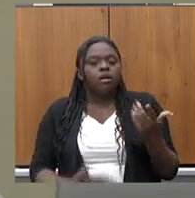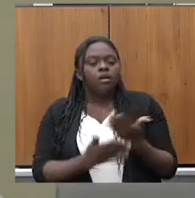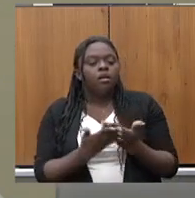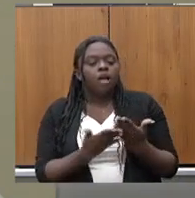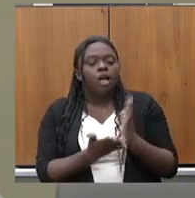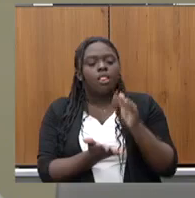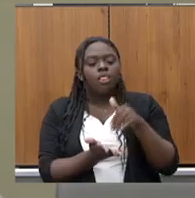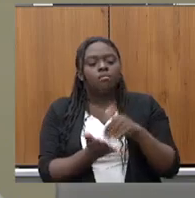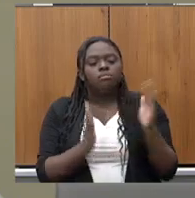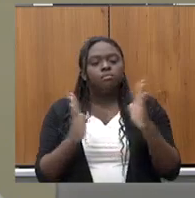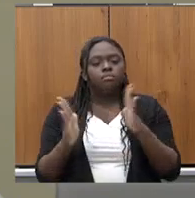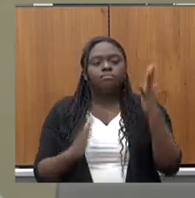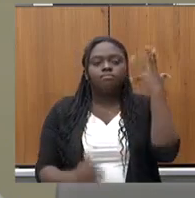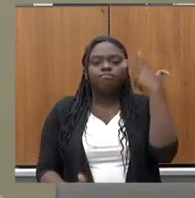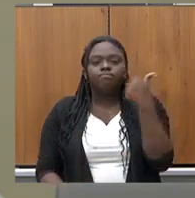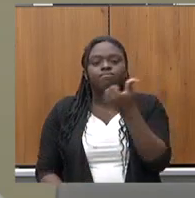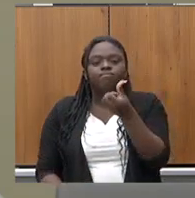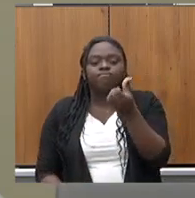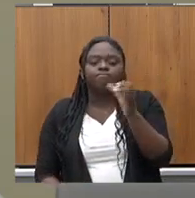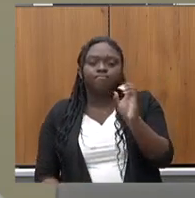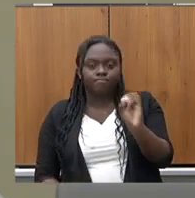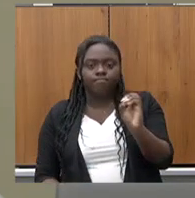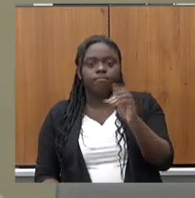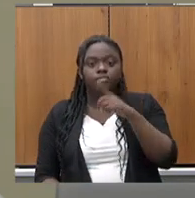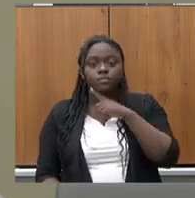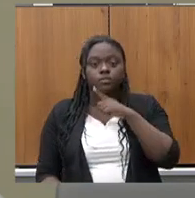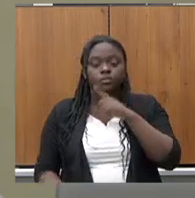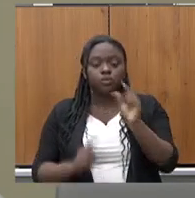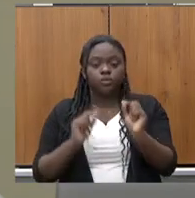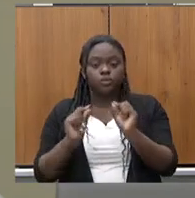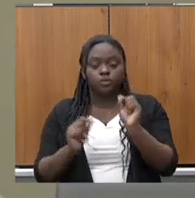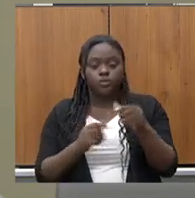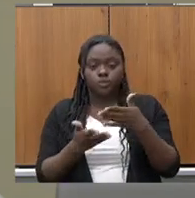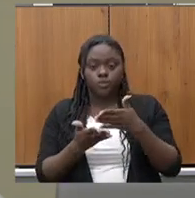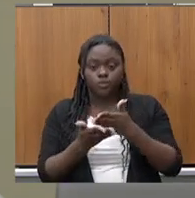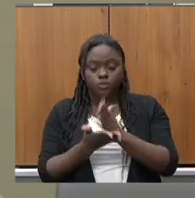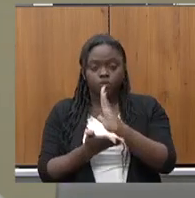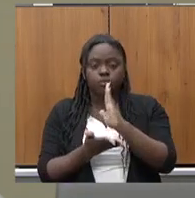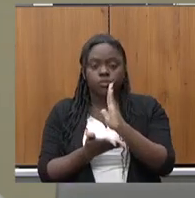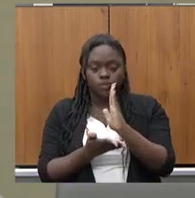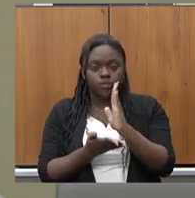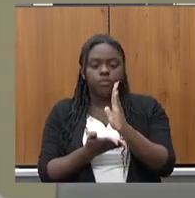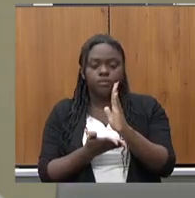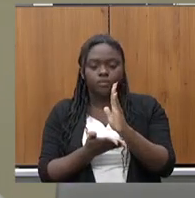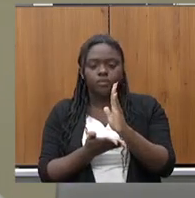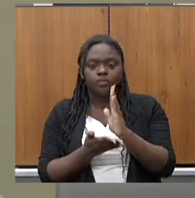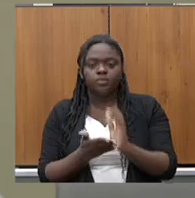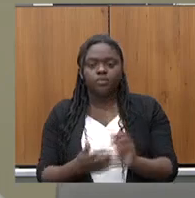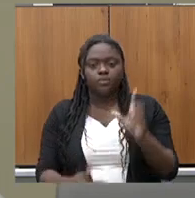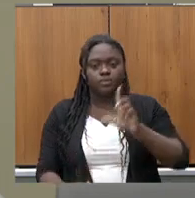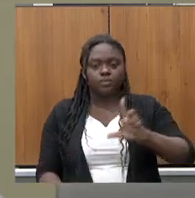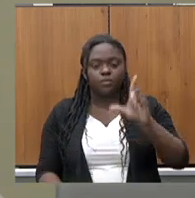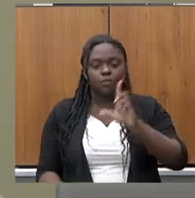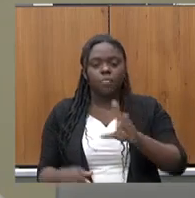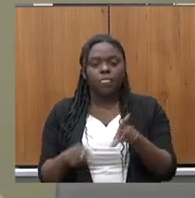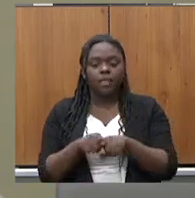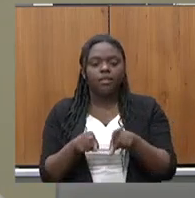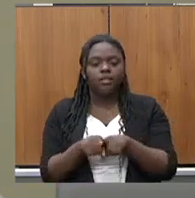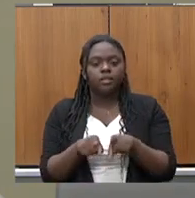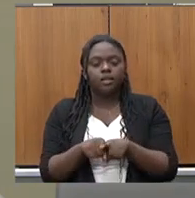60 dias, serão considerados aprovados tacitamente. Obviamente que são